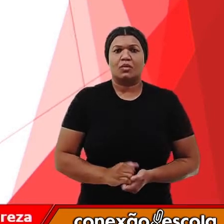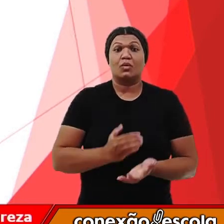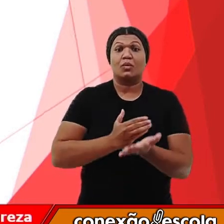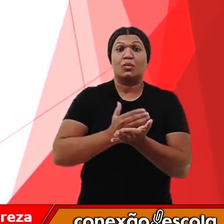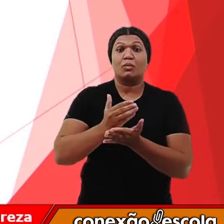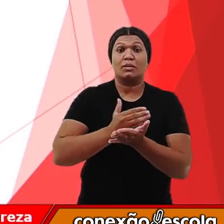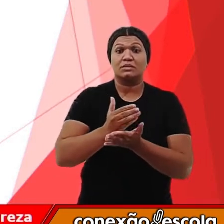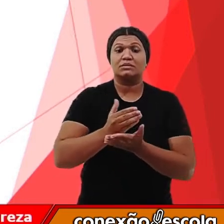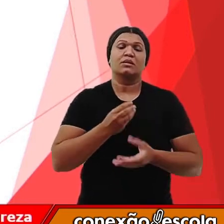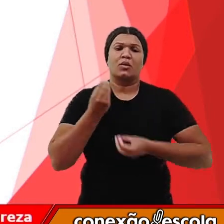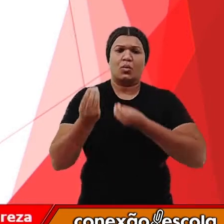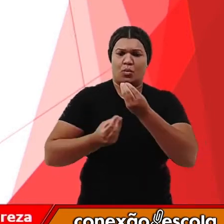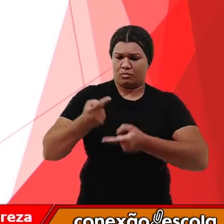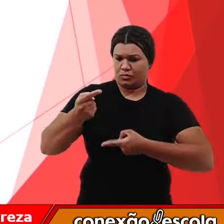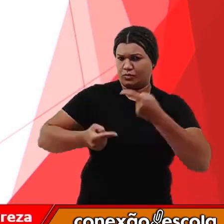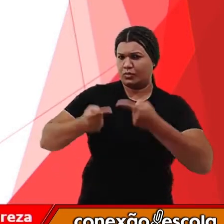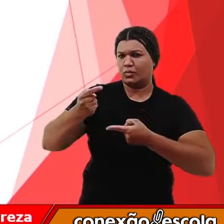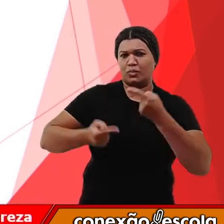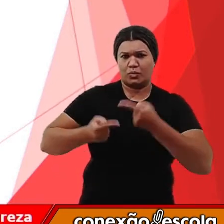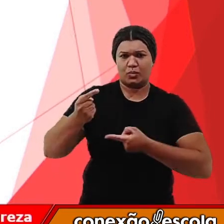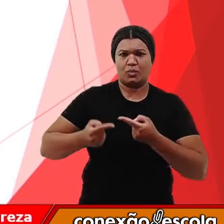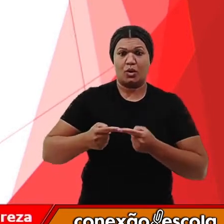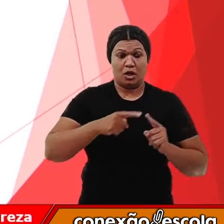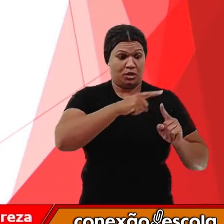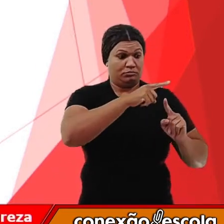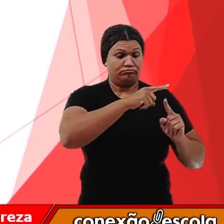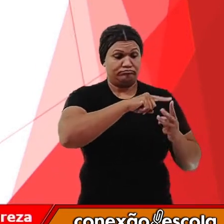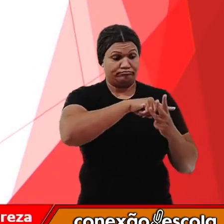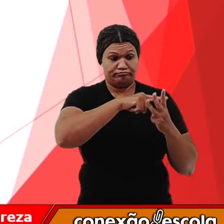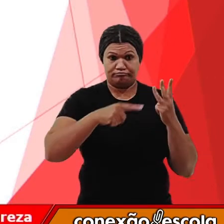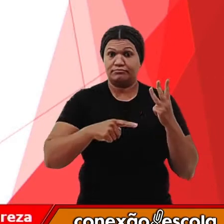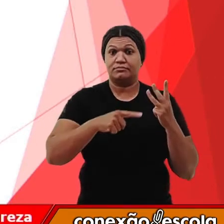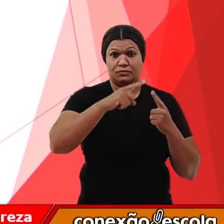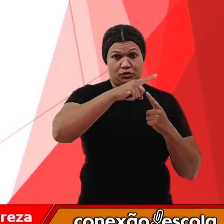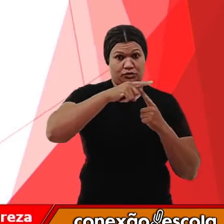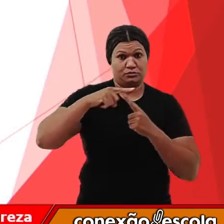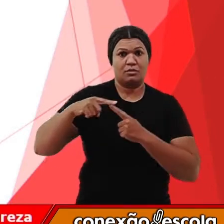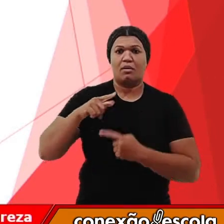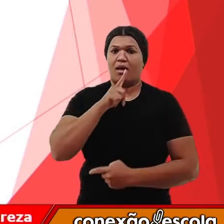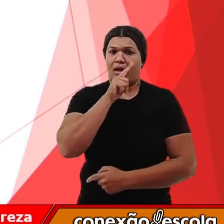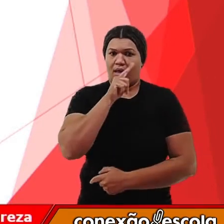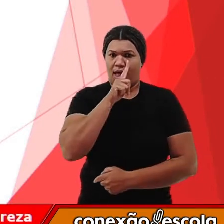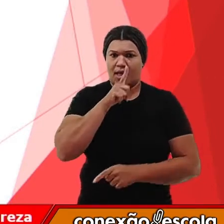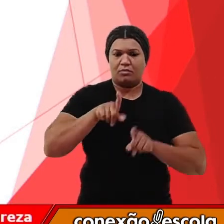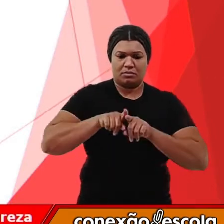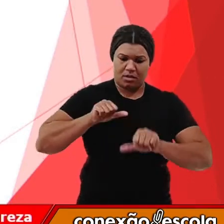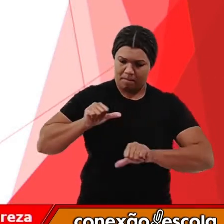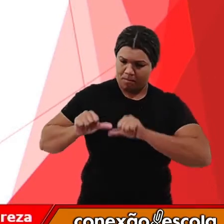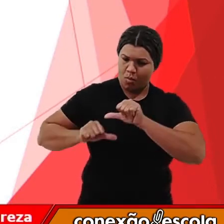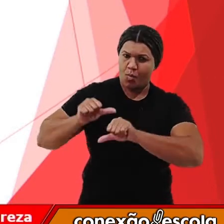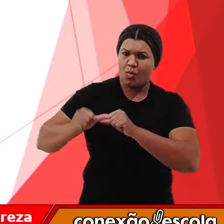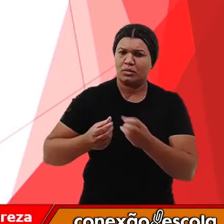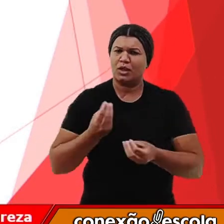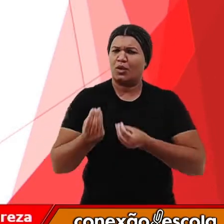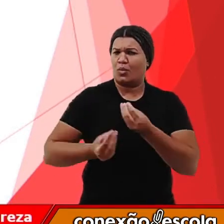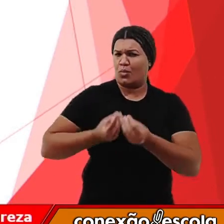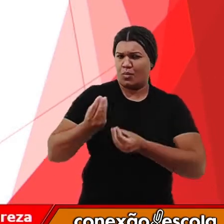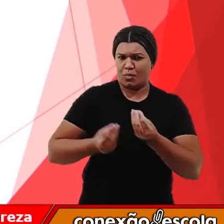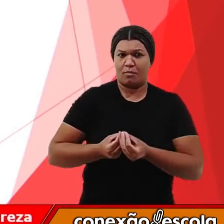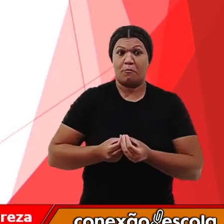Começaremos a discutir também sobre os estados físicos da água e as mudanças nesses estados físicos,